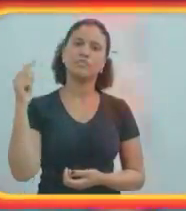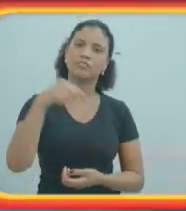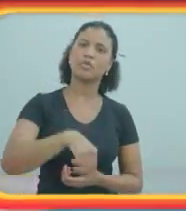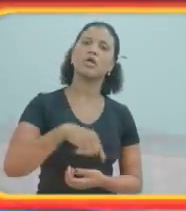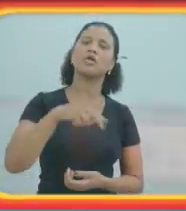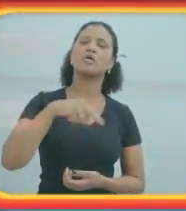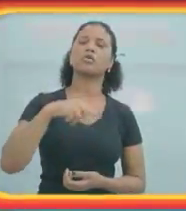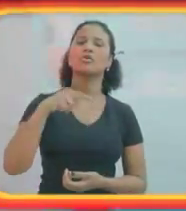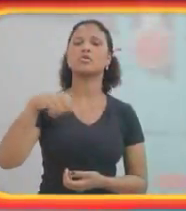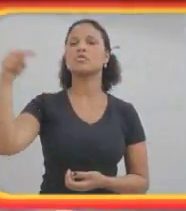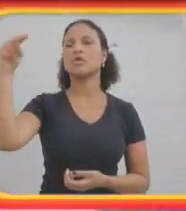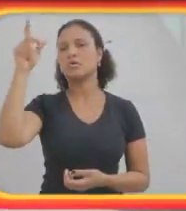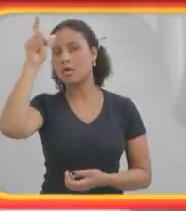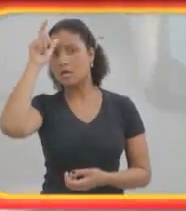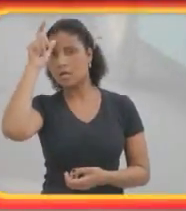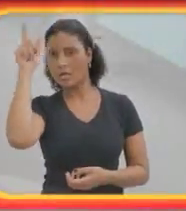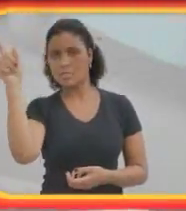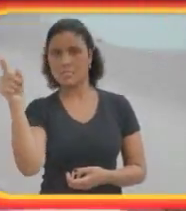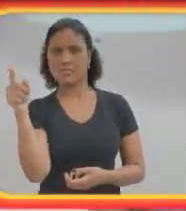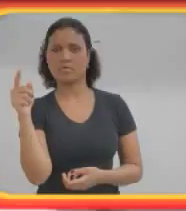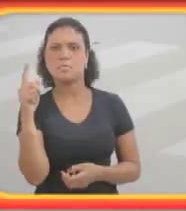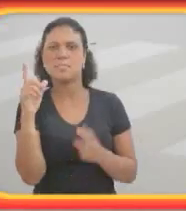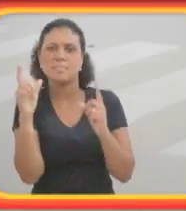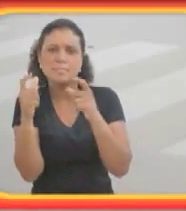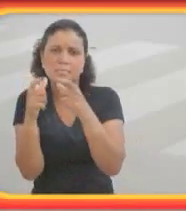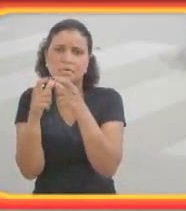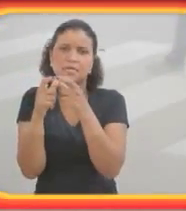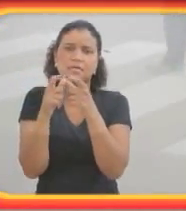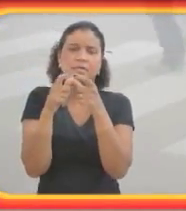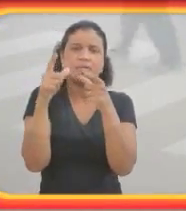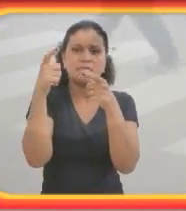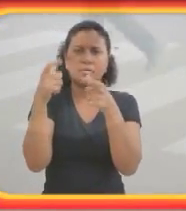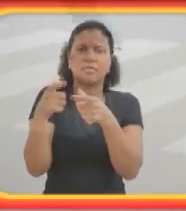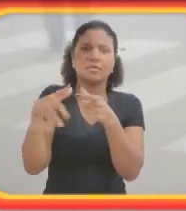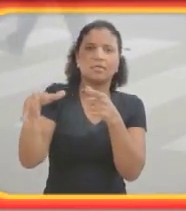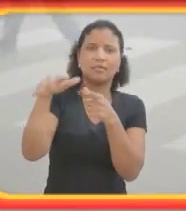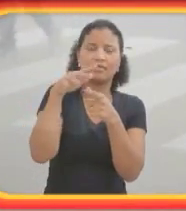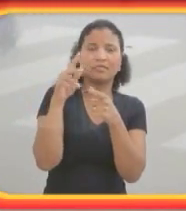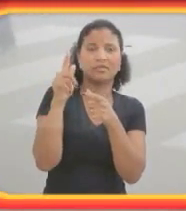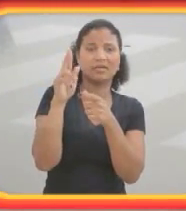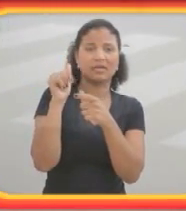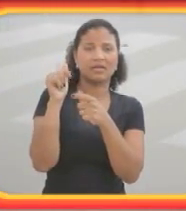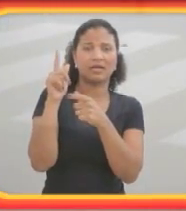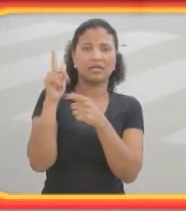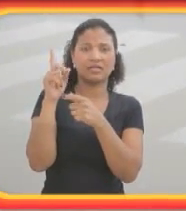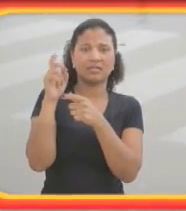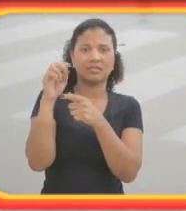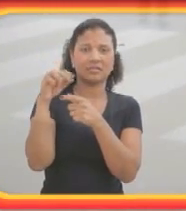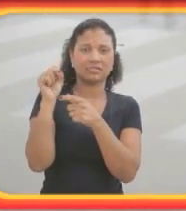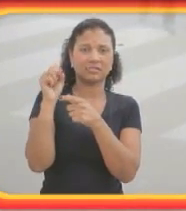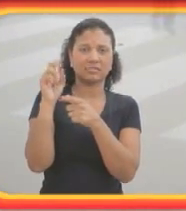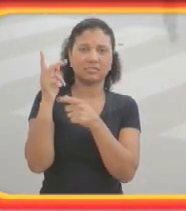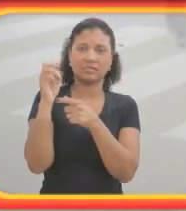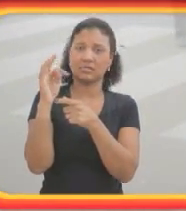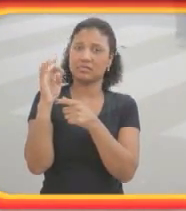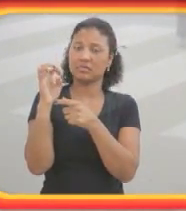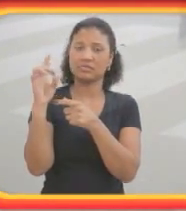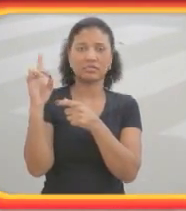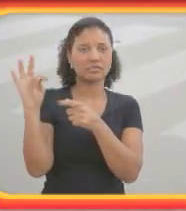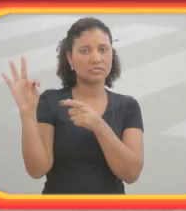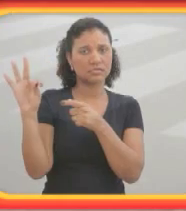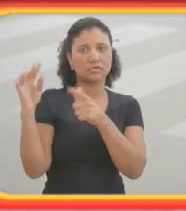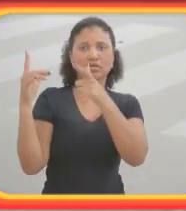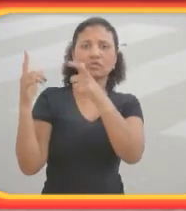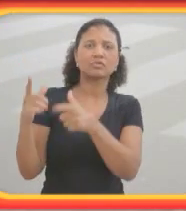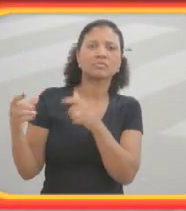Eu venho do norte da Alemanha, de uma pequena vila em Gadenstedt, localizada perto de Hanover, e estou aqui pelo trabalho.